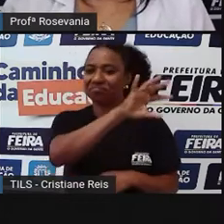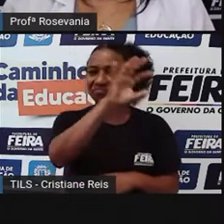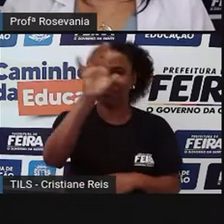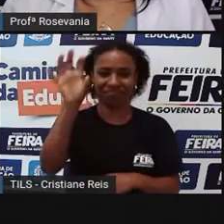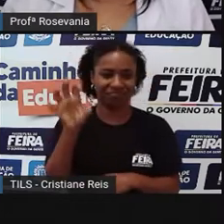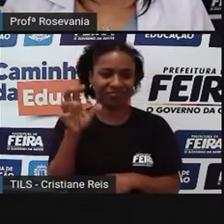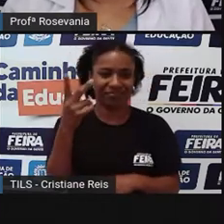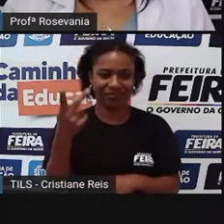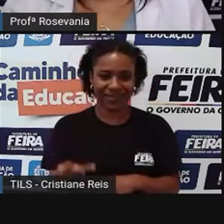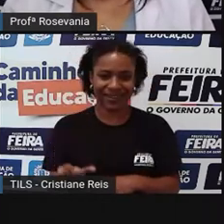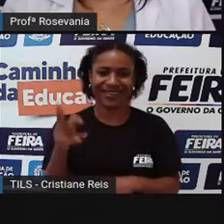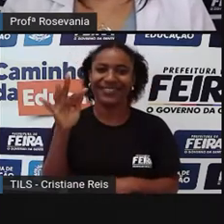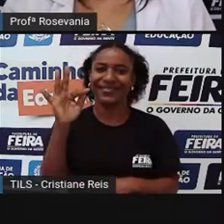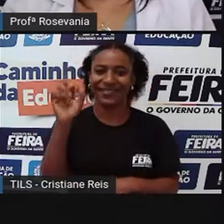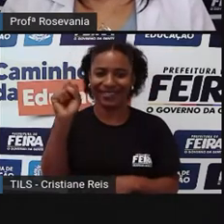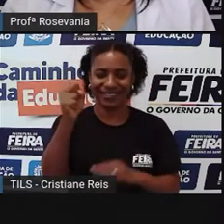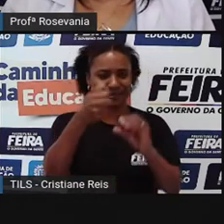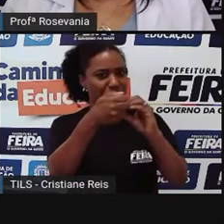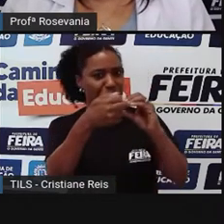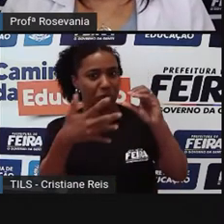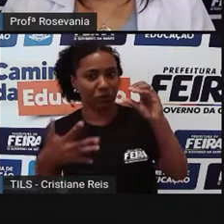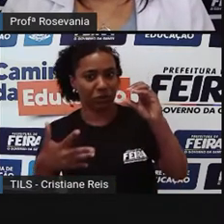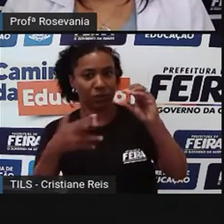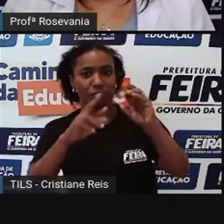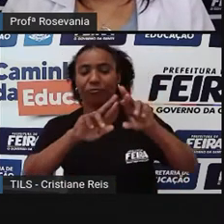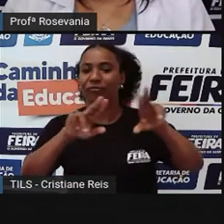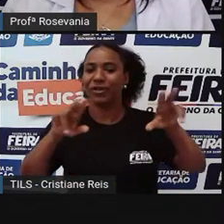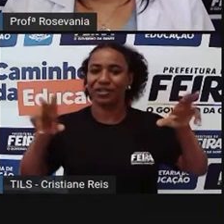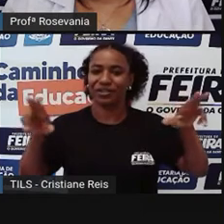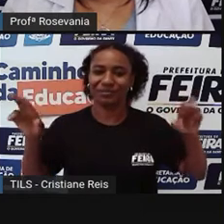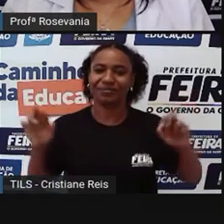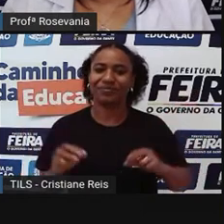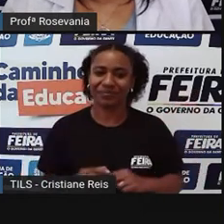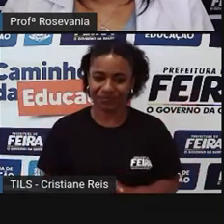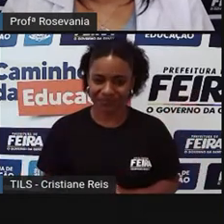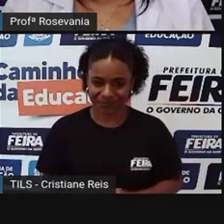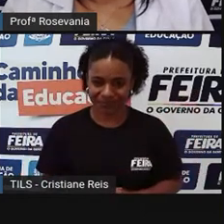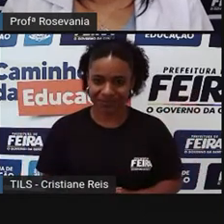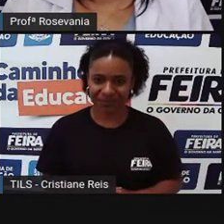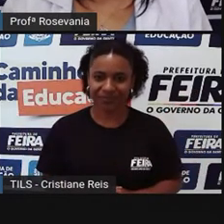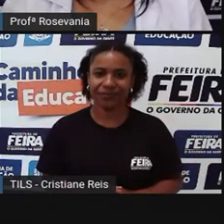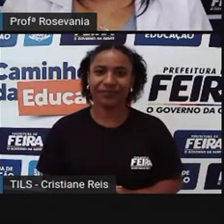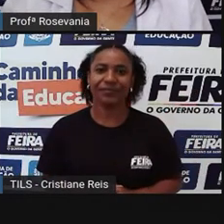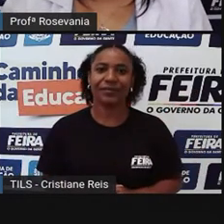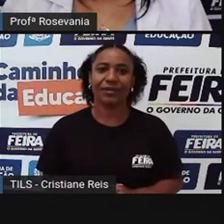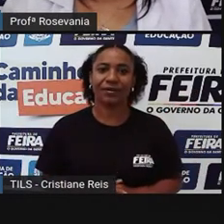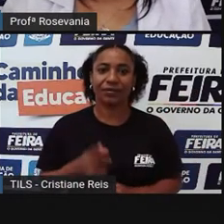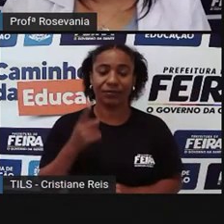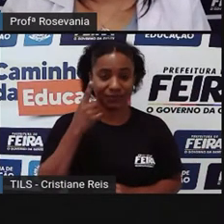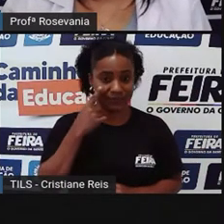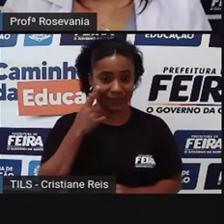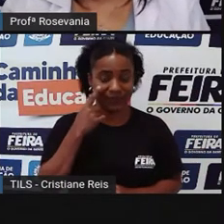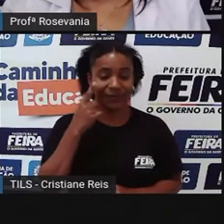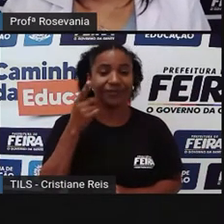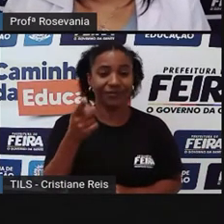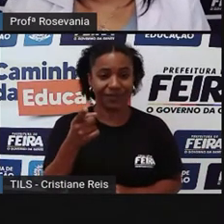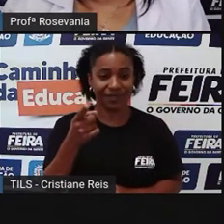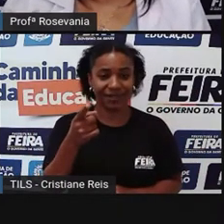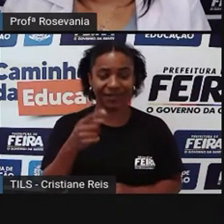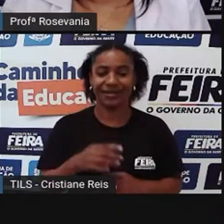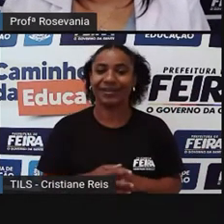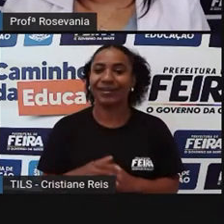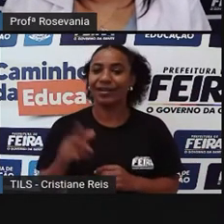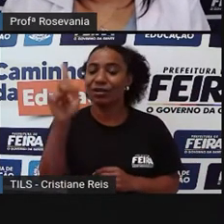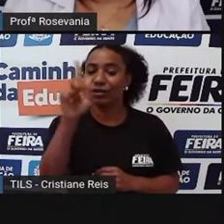nós temos, né. E aí, vamos ver esse espaço geográfico de Feira de Santana. Antes, no passado, né, a gente